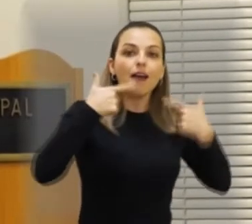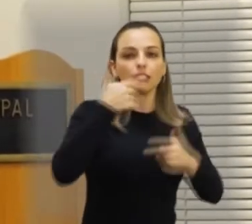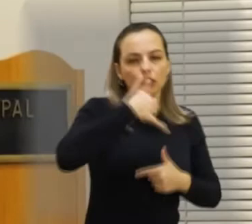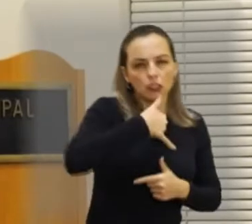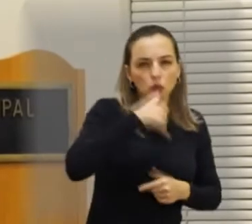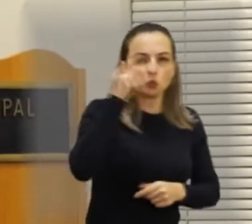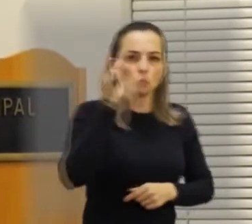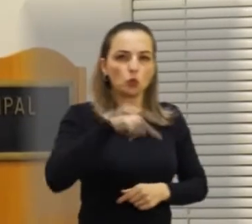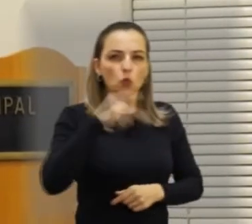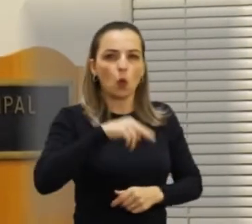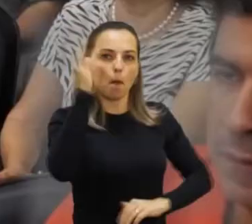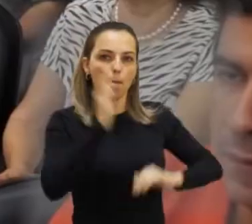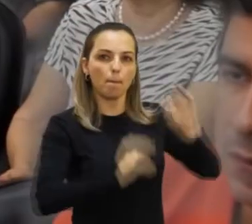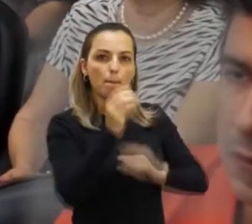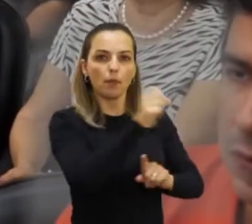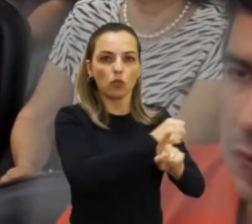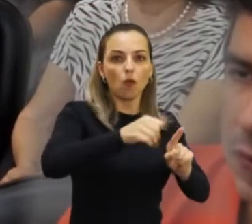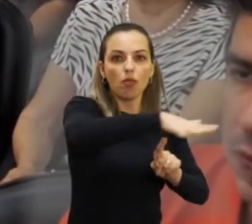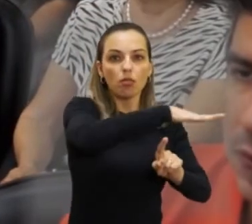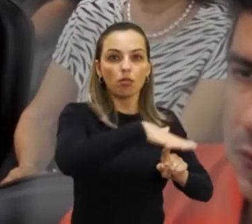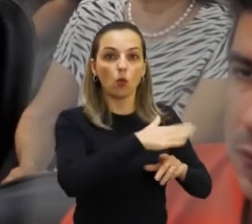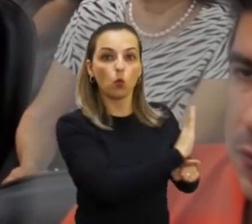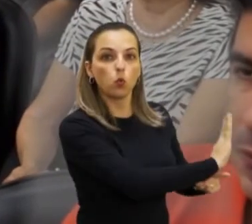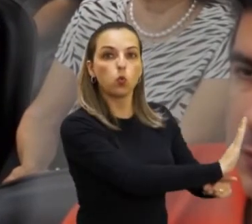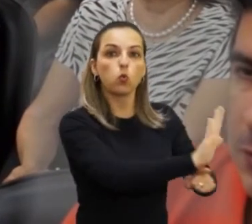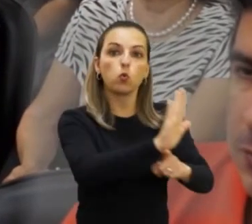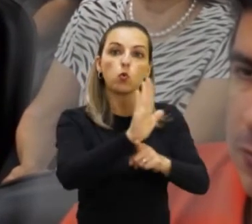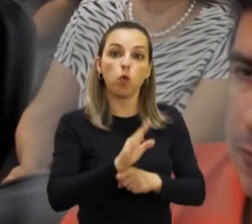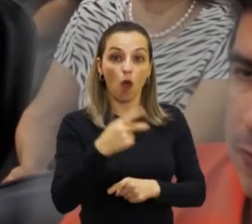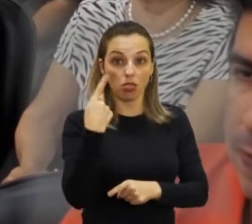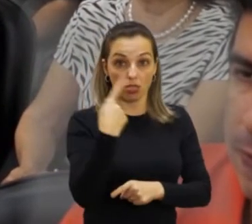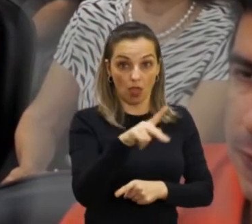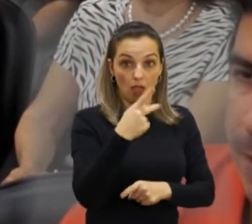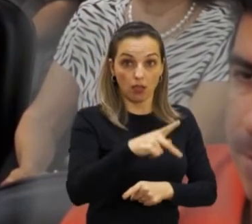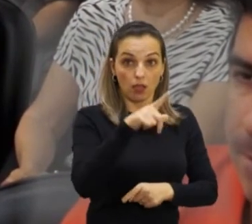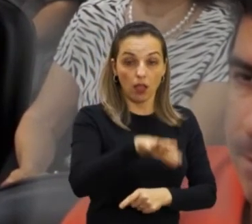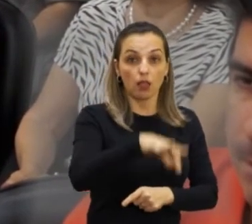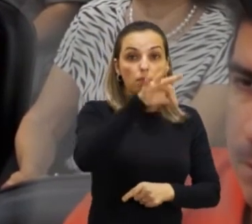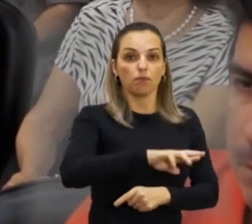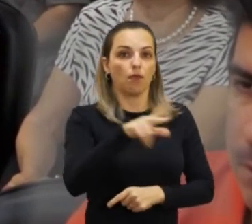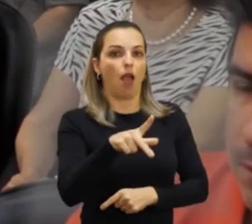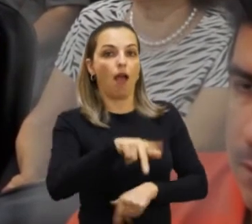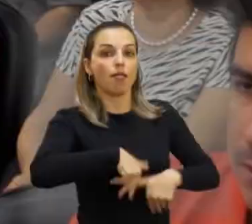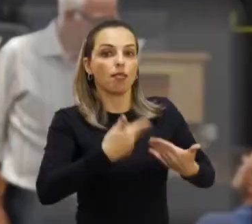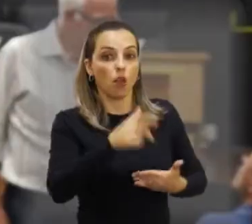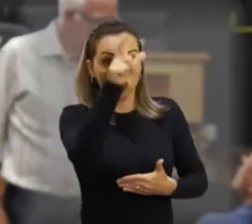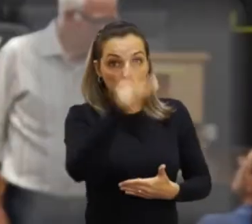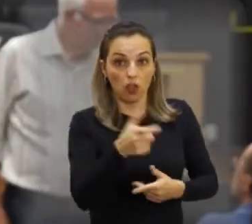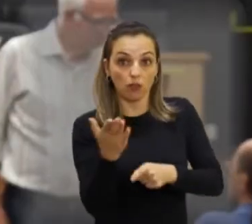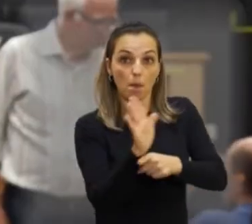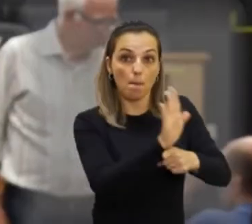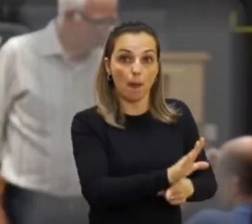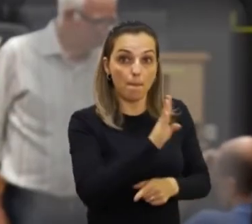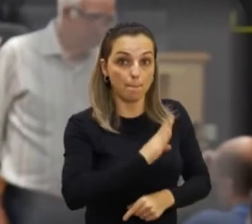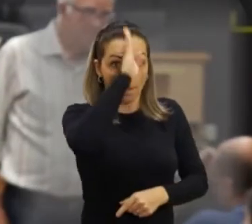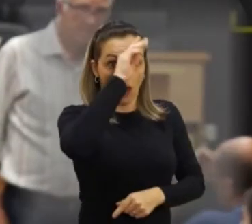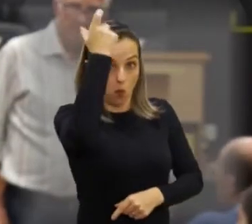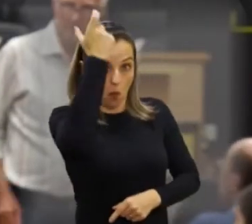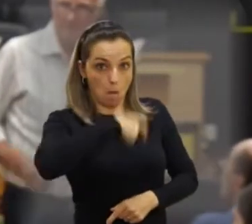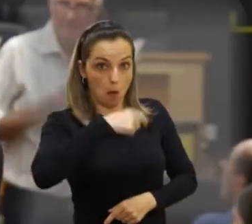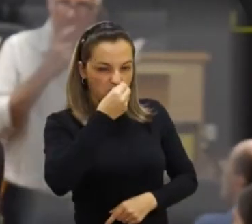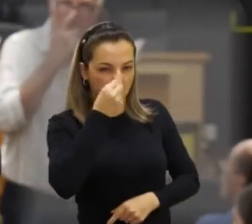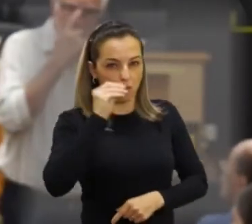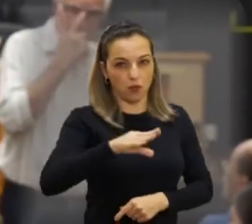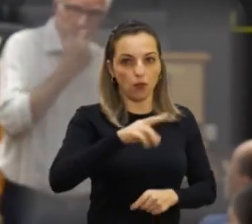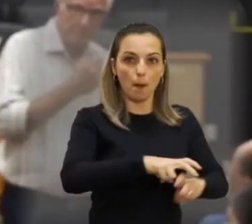triste. E a parte social, como eu falei dele, de ajudar o próximo, sempre dá o diferencial dele. Então, ele sempre pensa no próximo